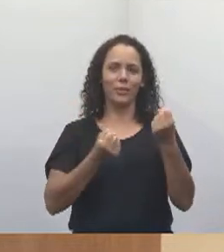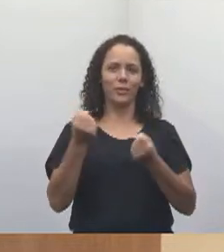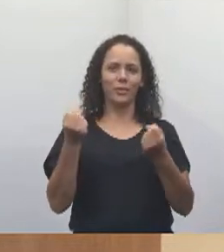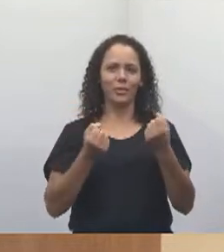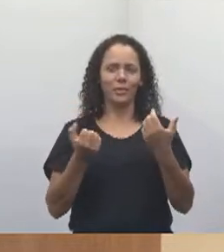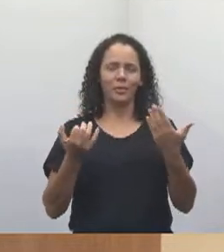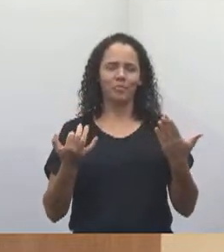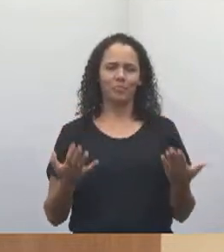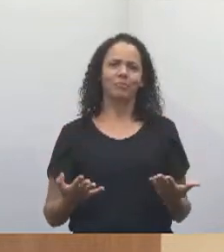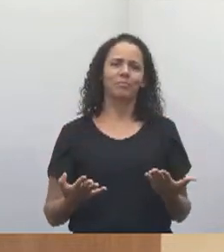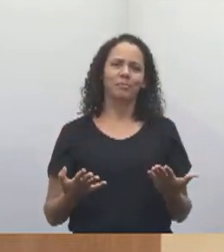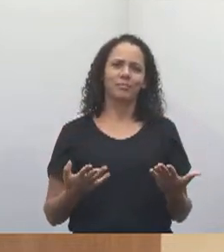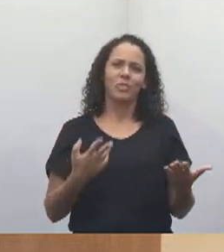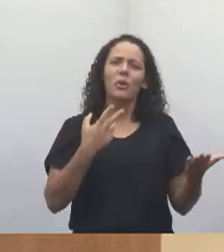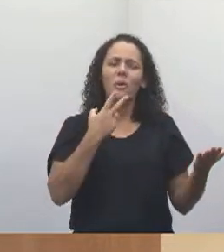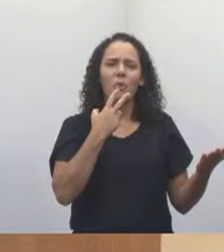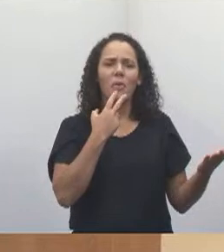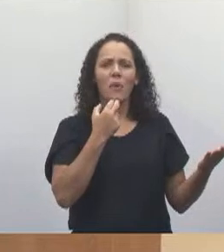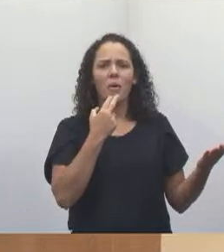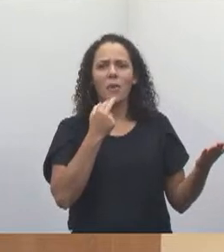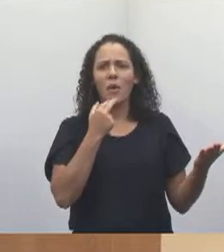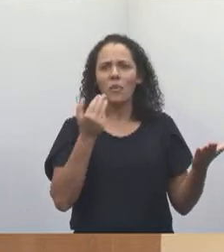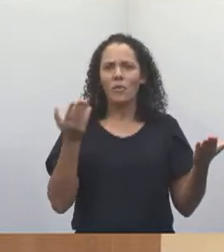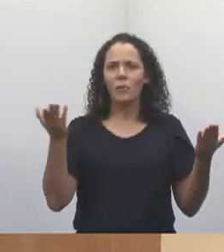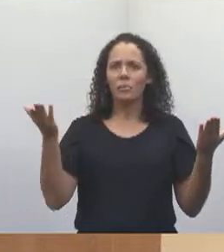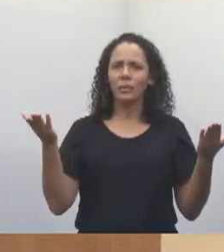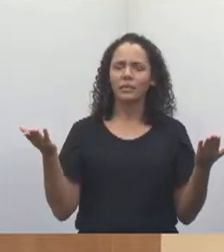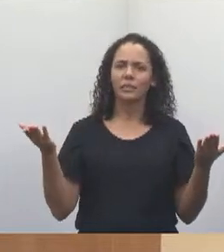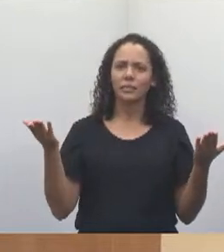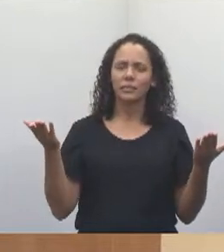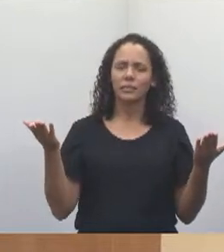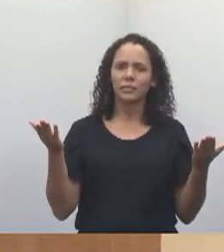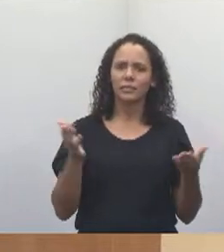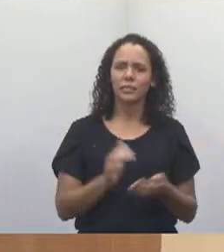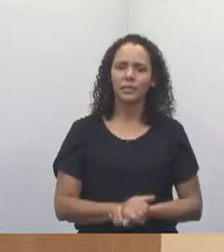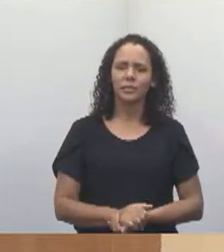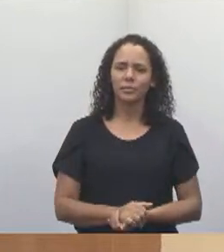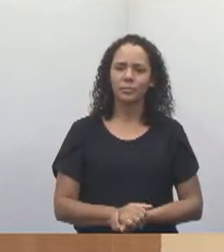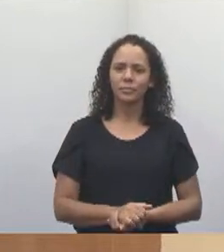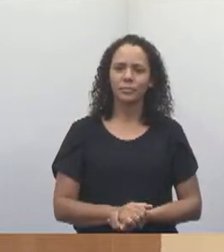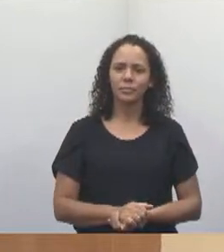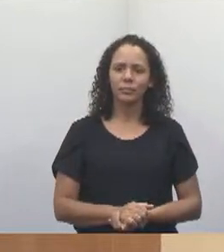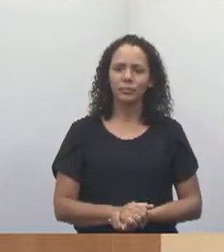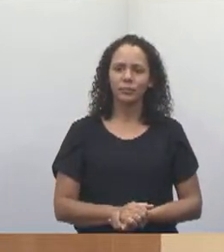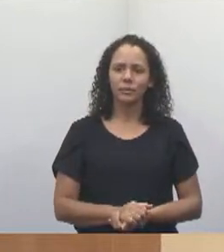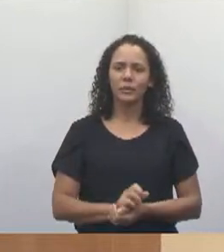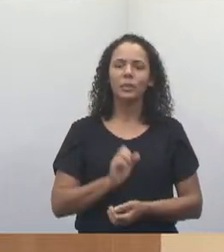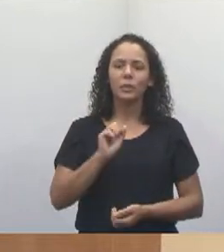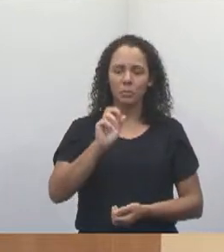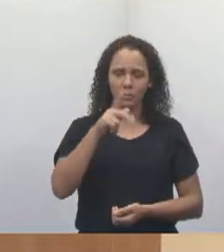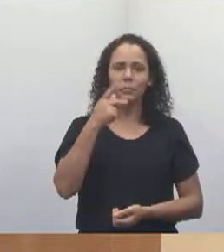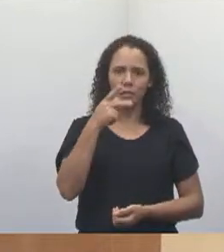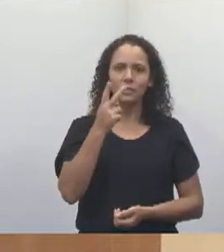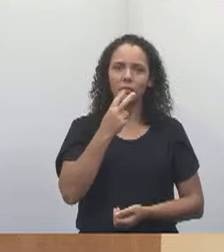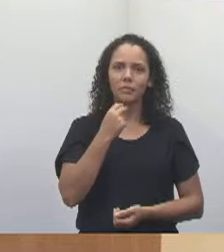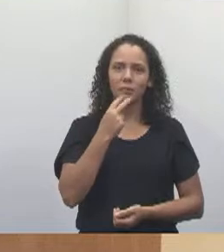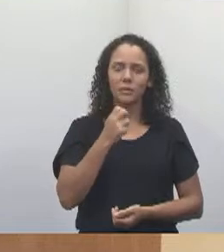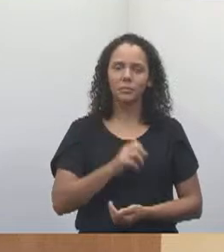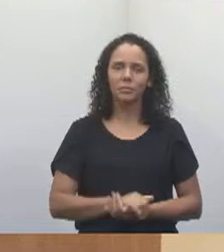O Valmir, o Valmir, pode falar aí, vereador Valmir.